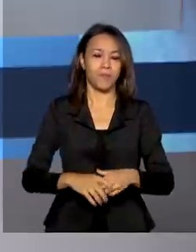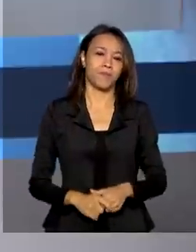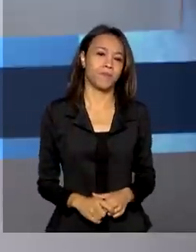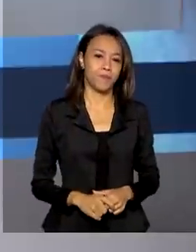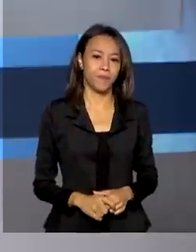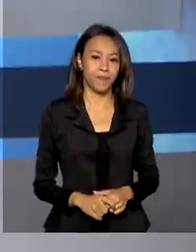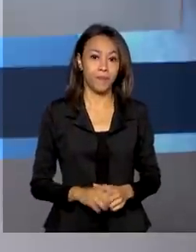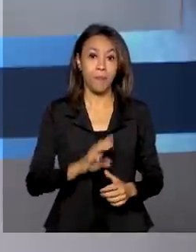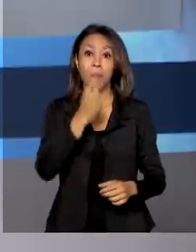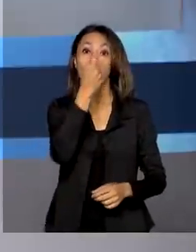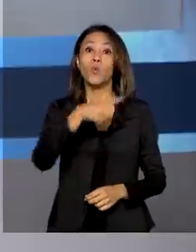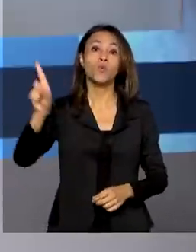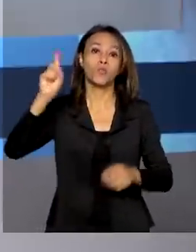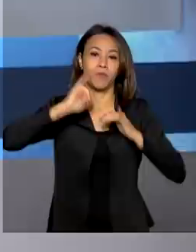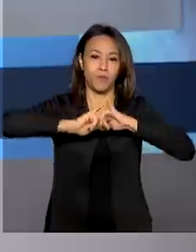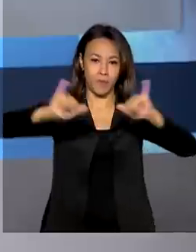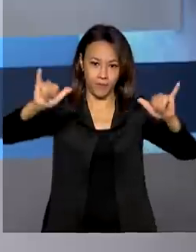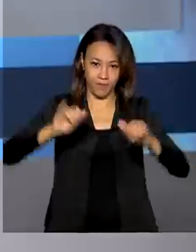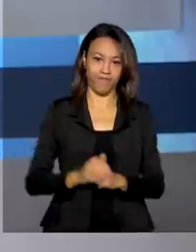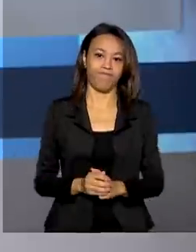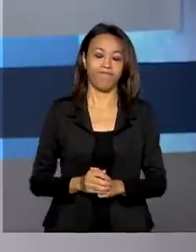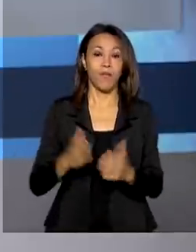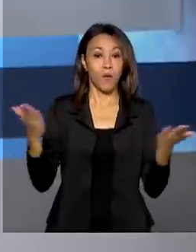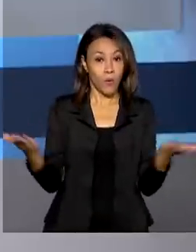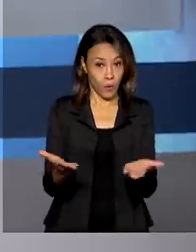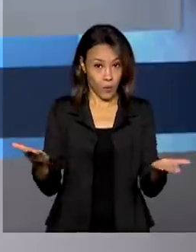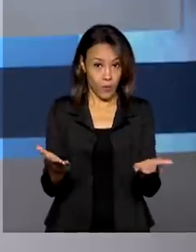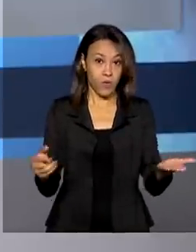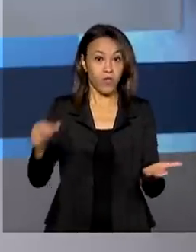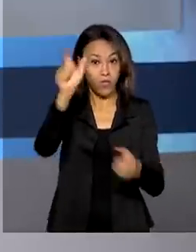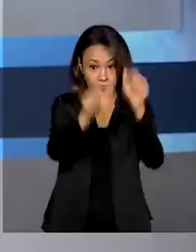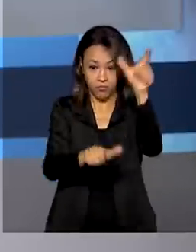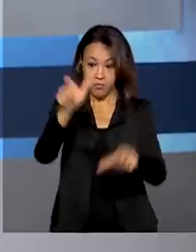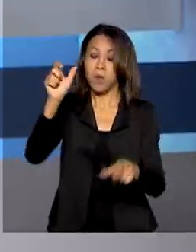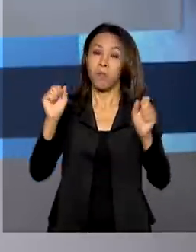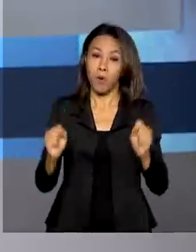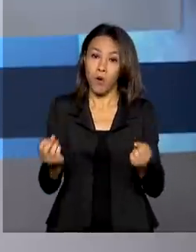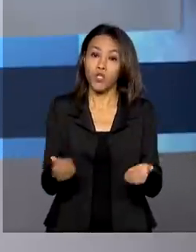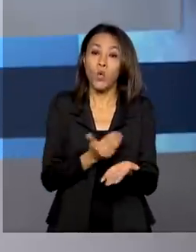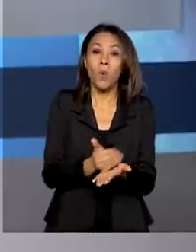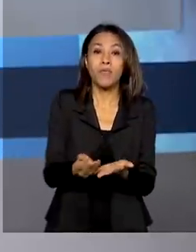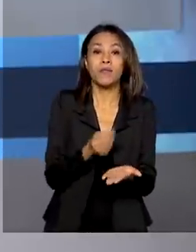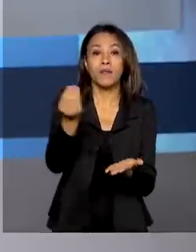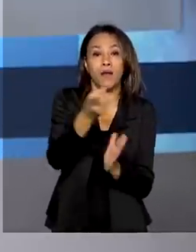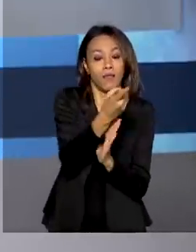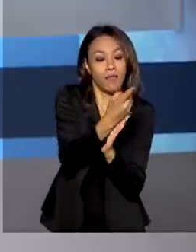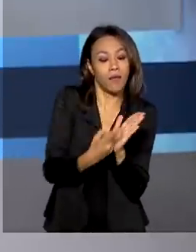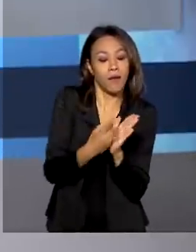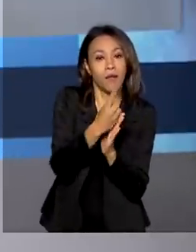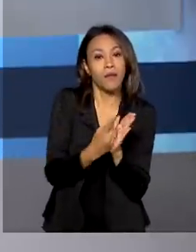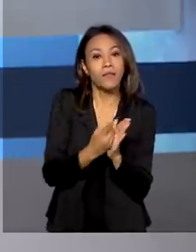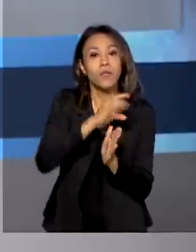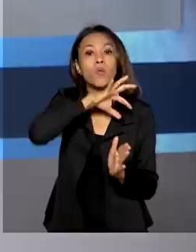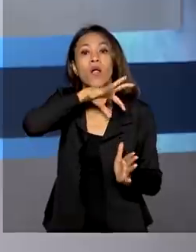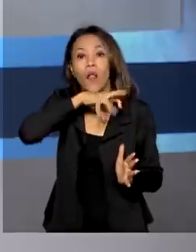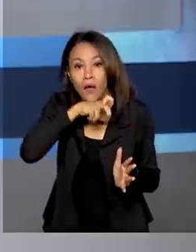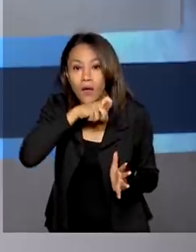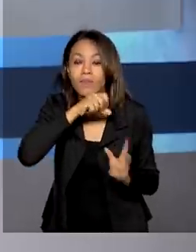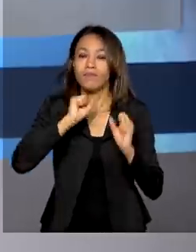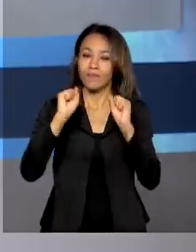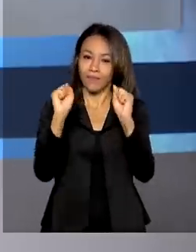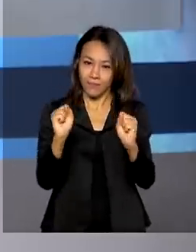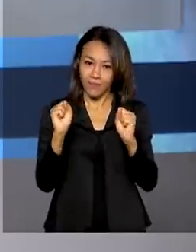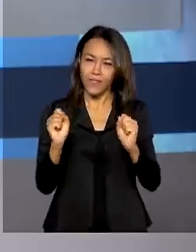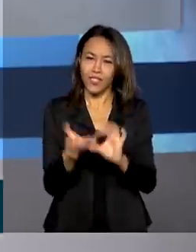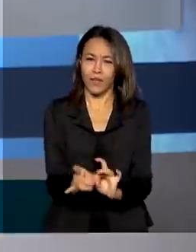E uma última informação, a partir de hoje o contribuinte pode começar a entregar a declaração do Imposto de Renda à Pessoa Física. O programa